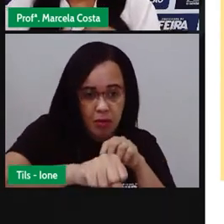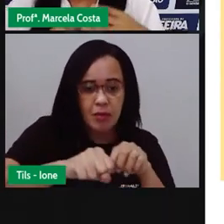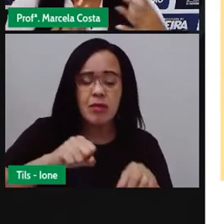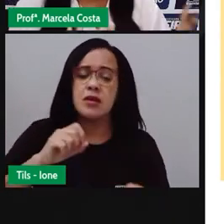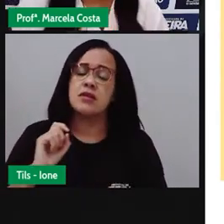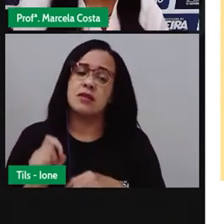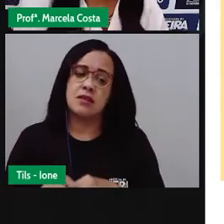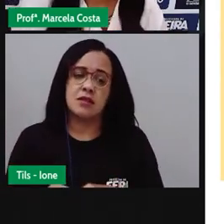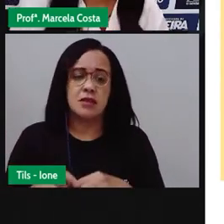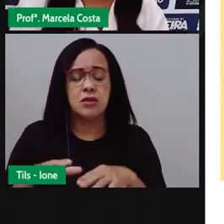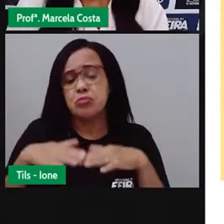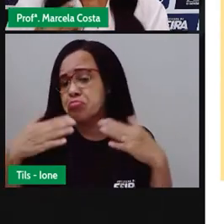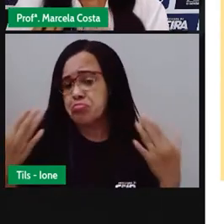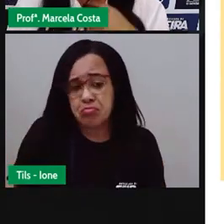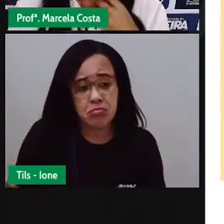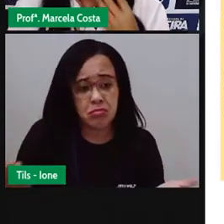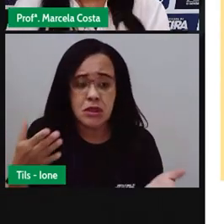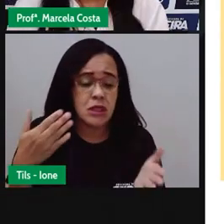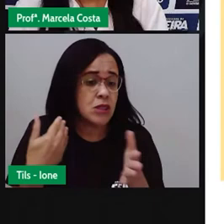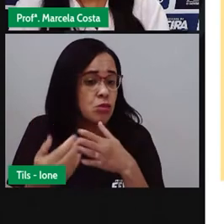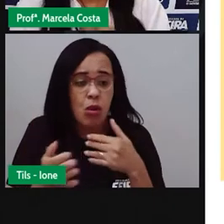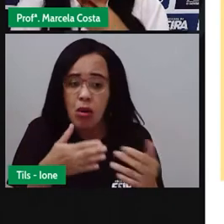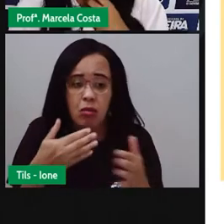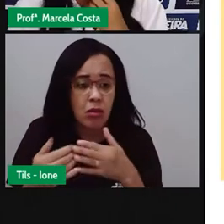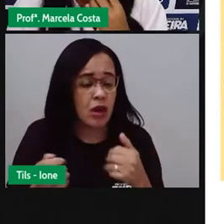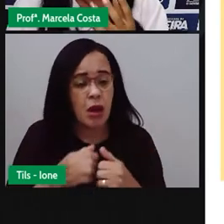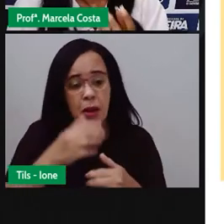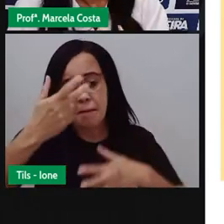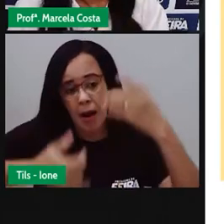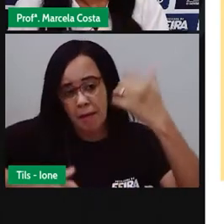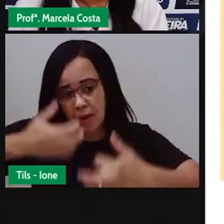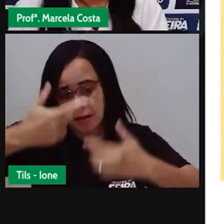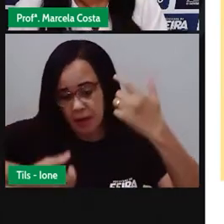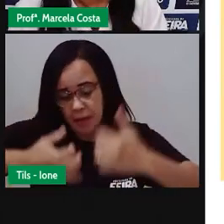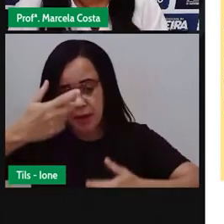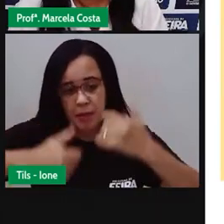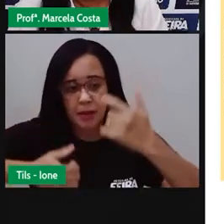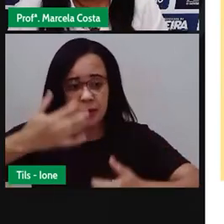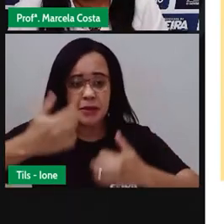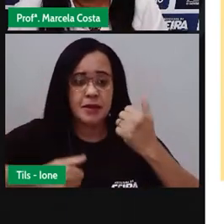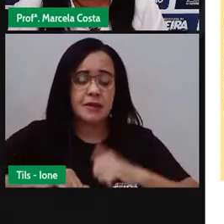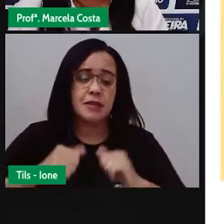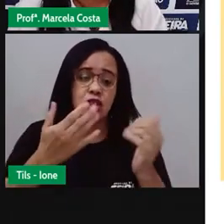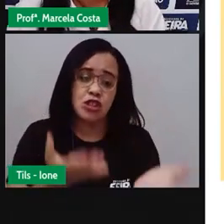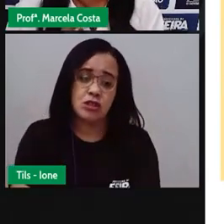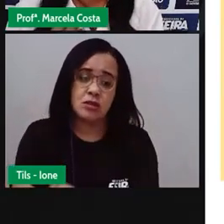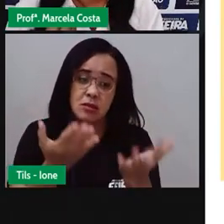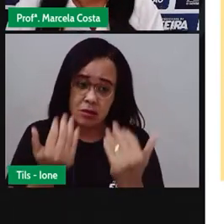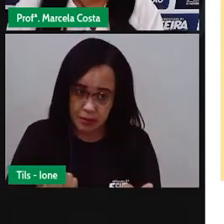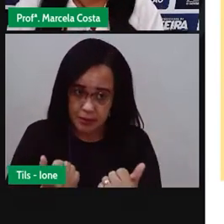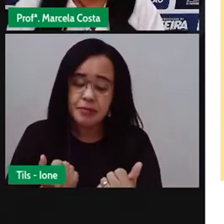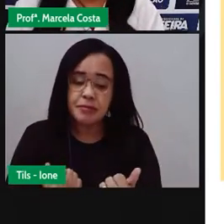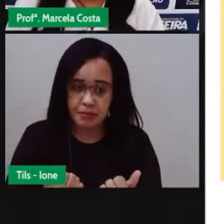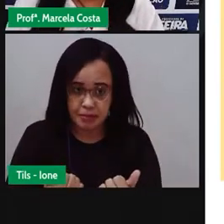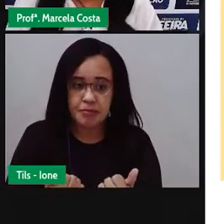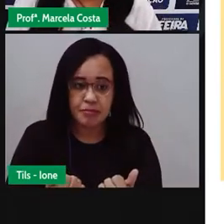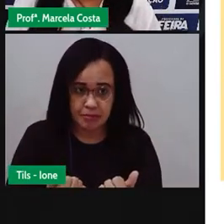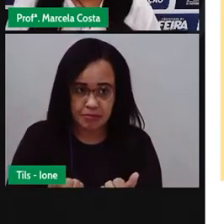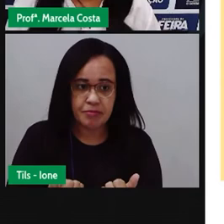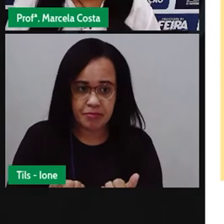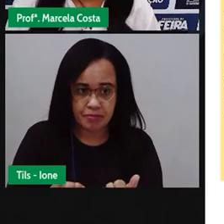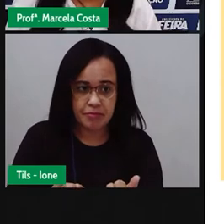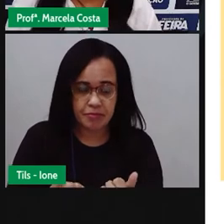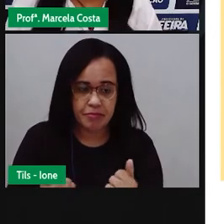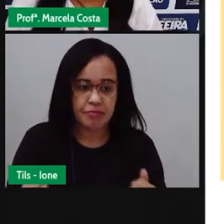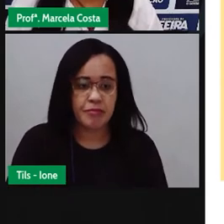ação de graça. Eu vou estar ali fazendo um chamado. Trago ali,